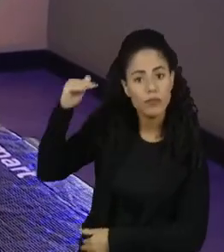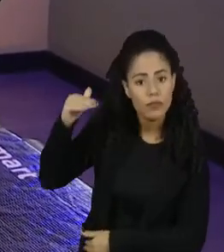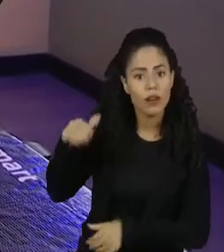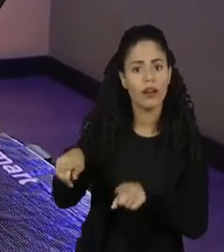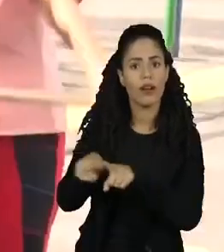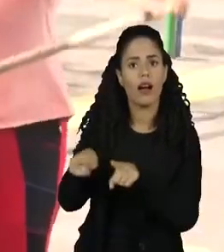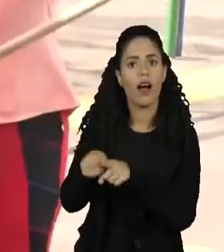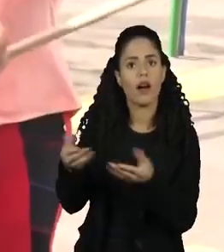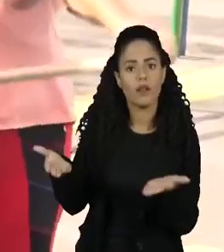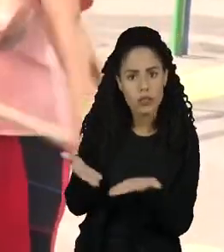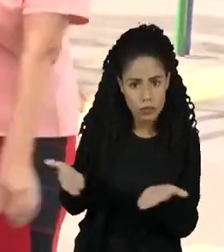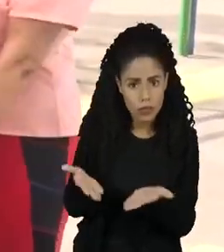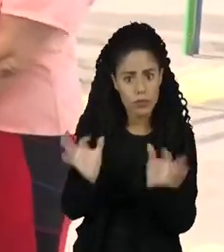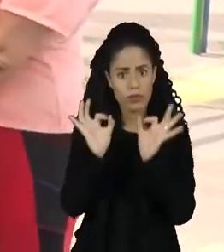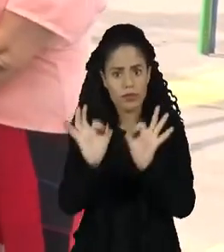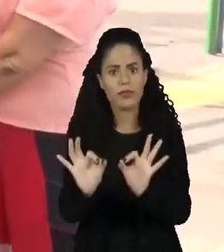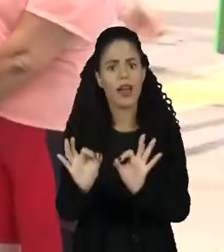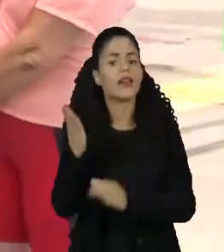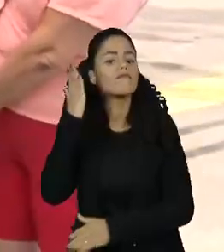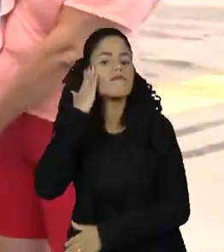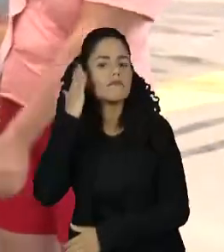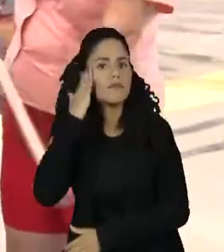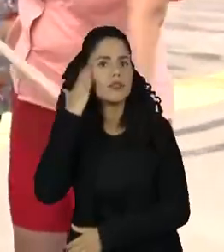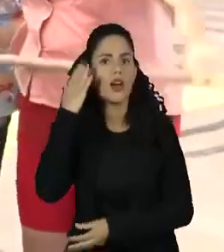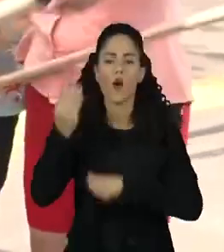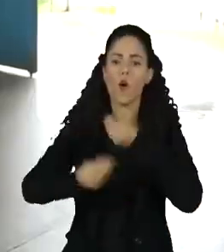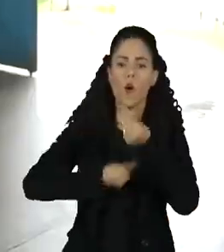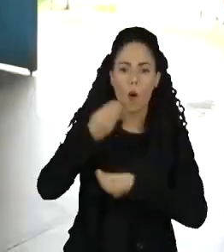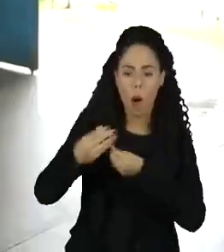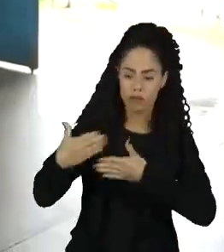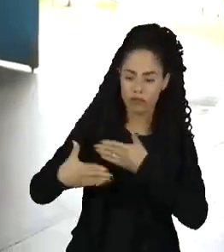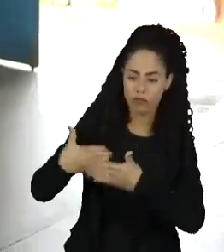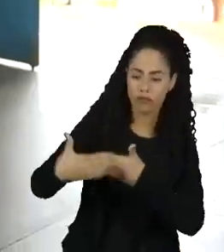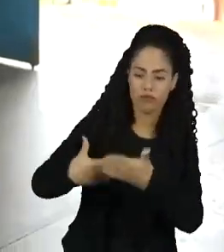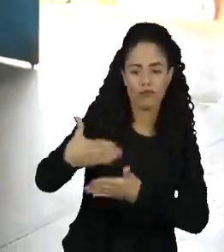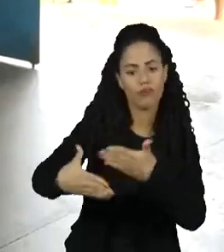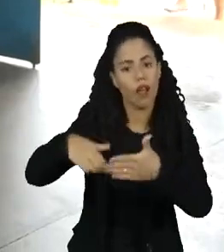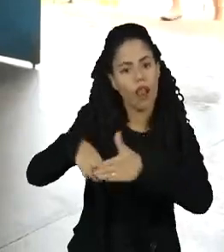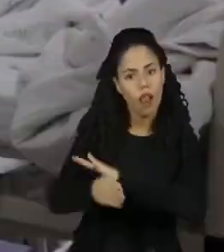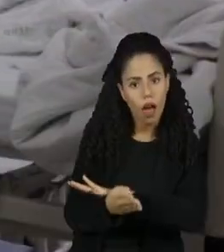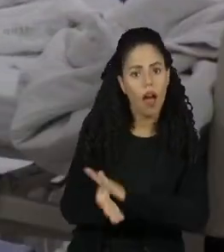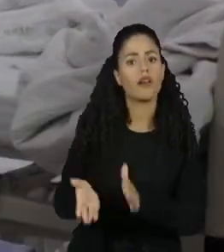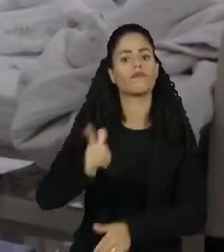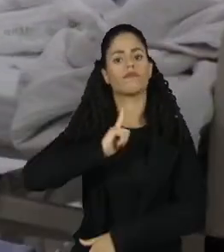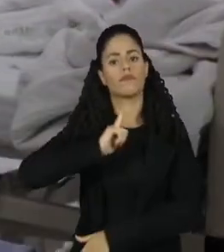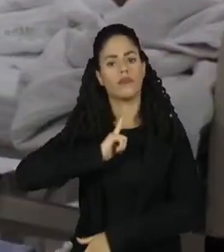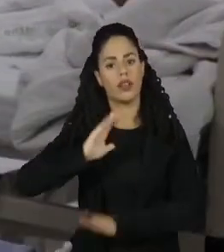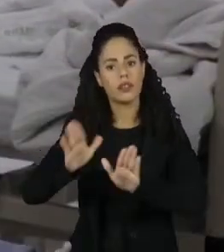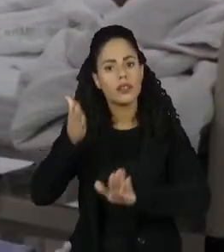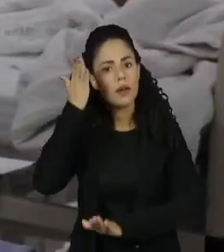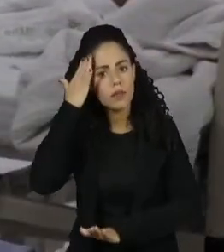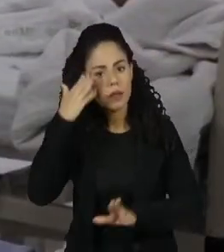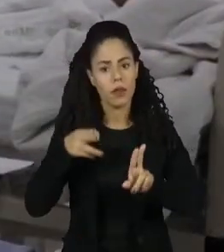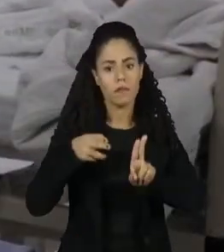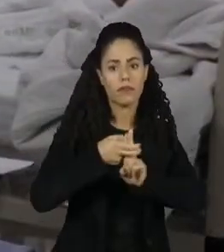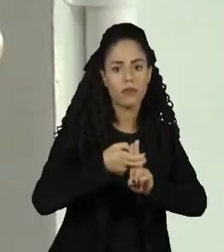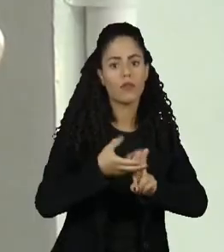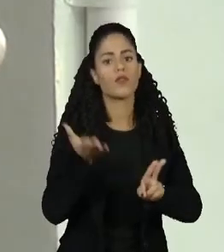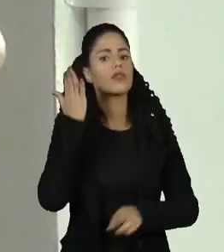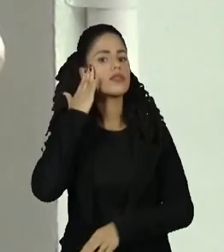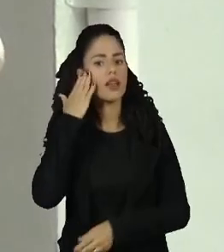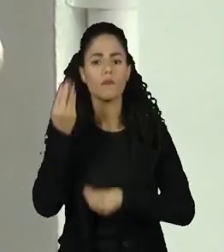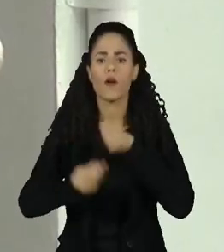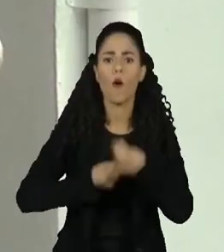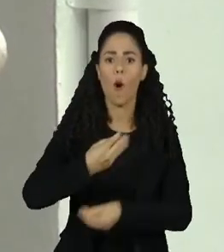melhor ainda desde a infância, poder ter uma promoção de saúde realmente ao longo da vida. Já existe o SUS, então já existe um sistema que prevê